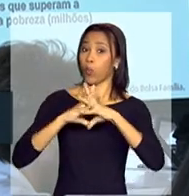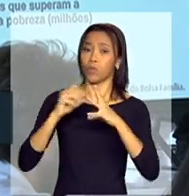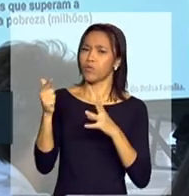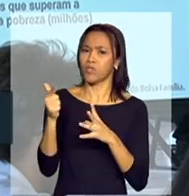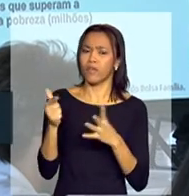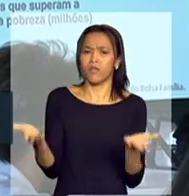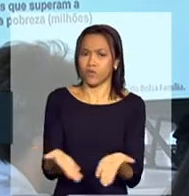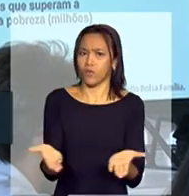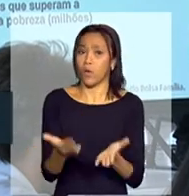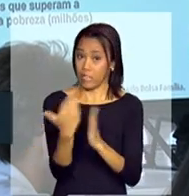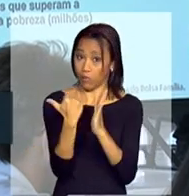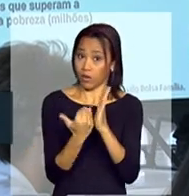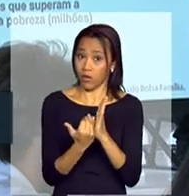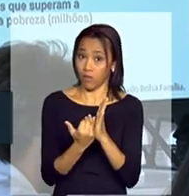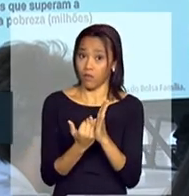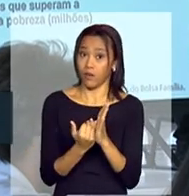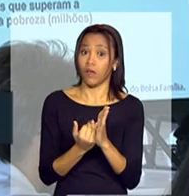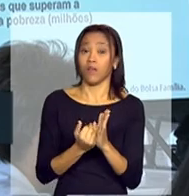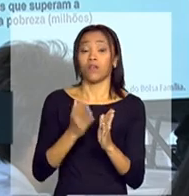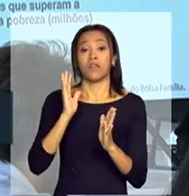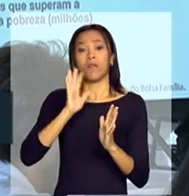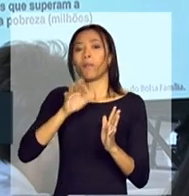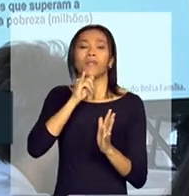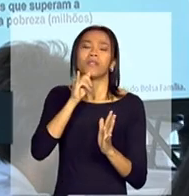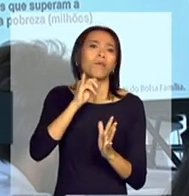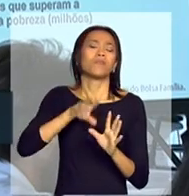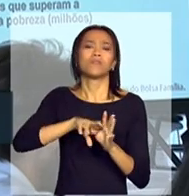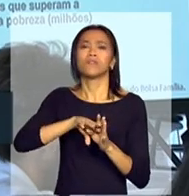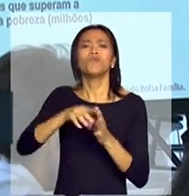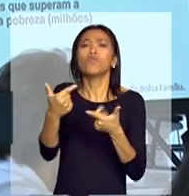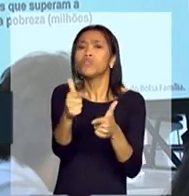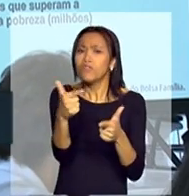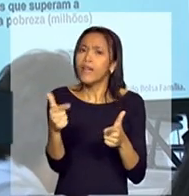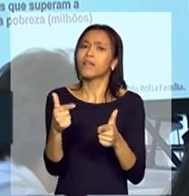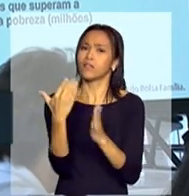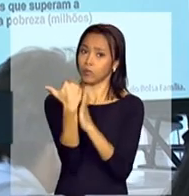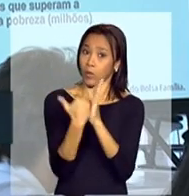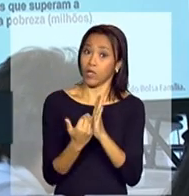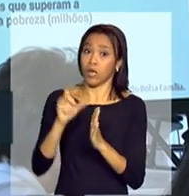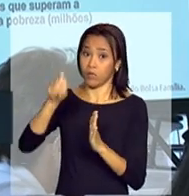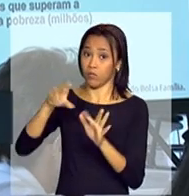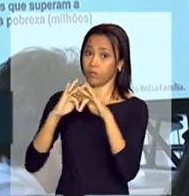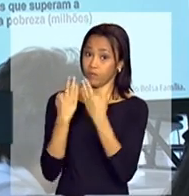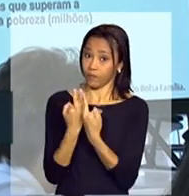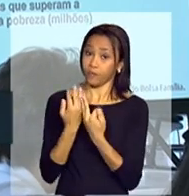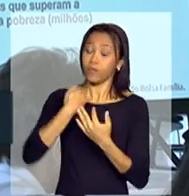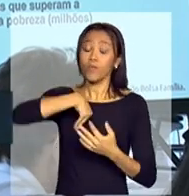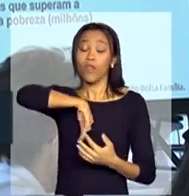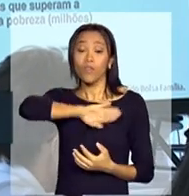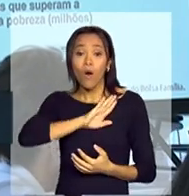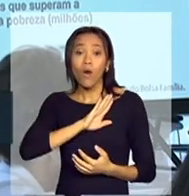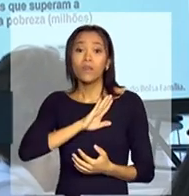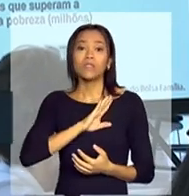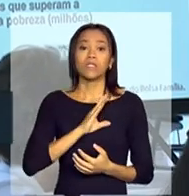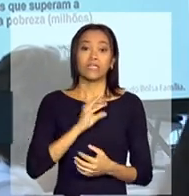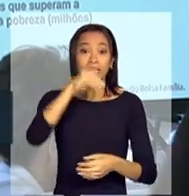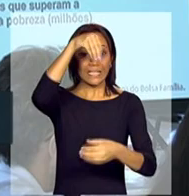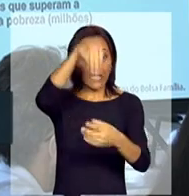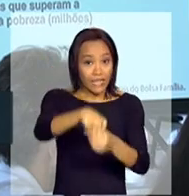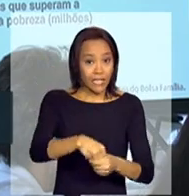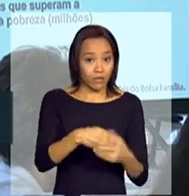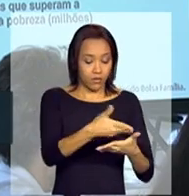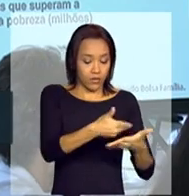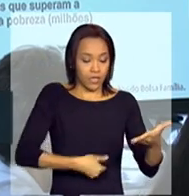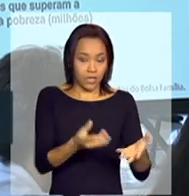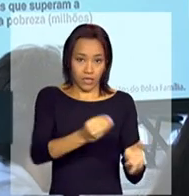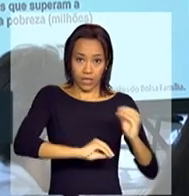se o Bolsa Família fosse caçado, se não existisse o Bolsa Família, nós teríamos, dentro do nosso cadastro